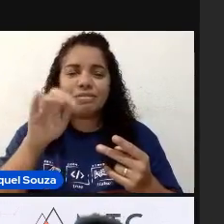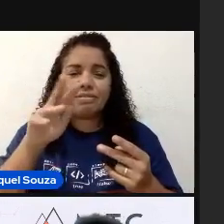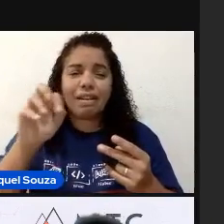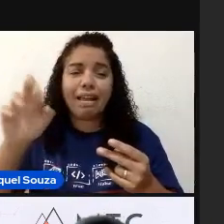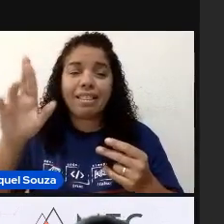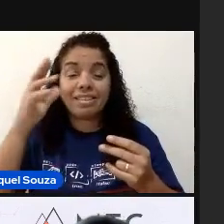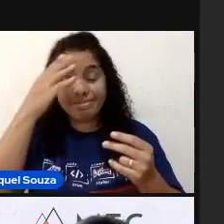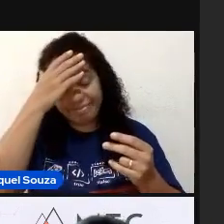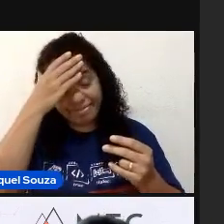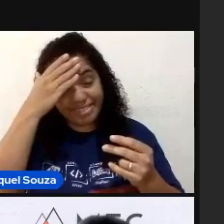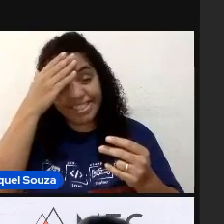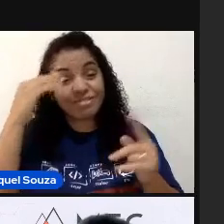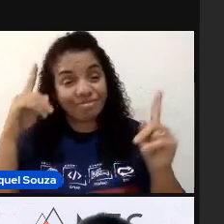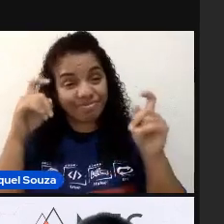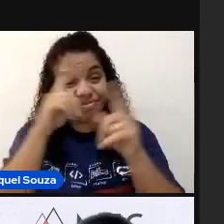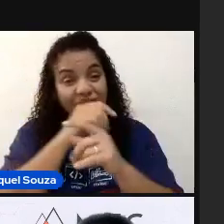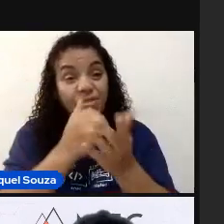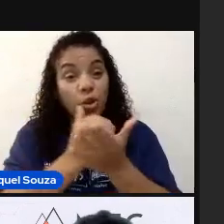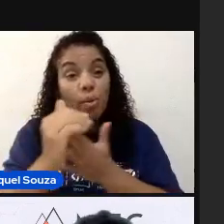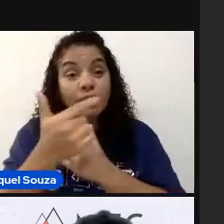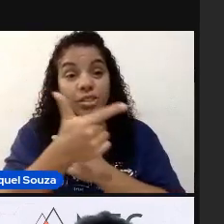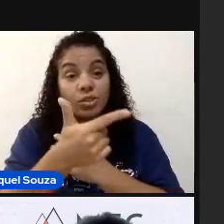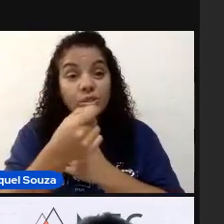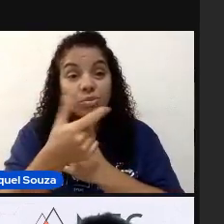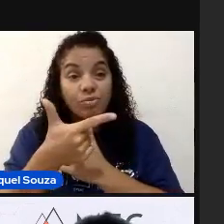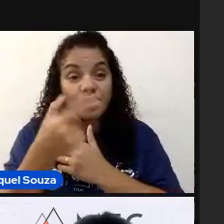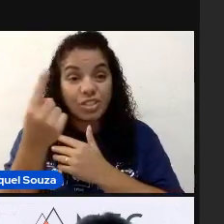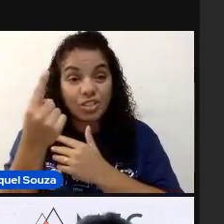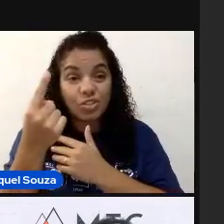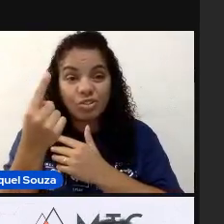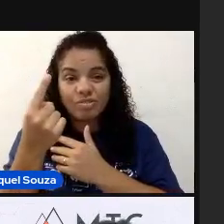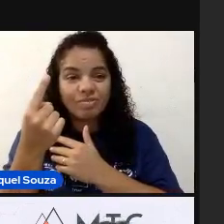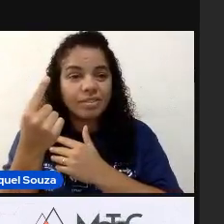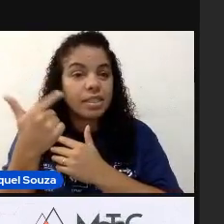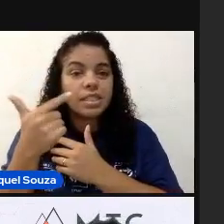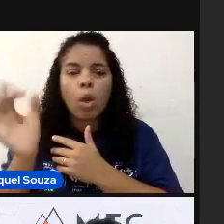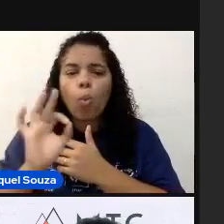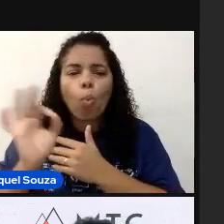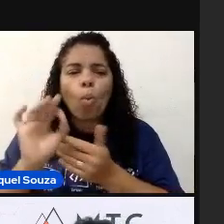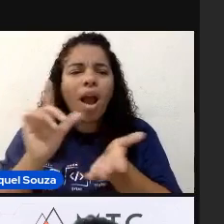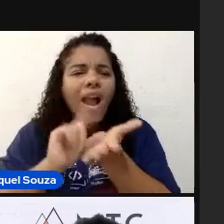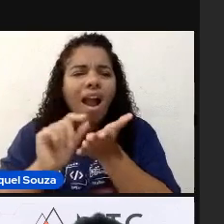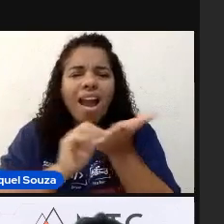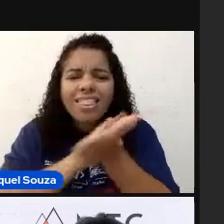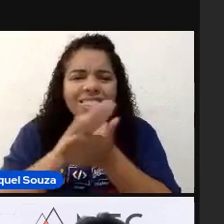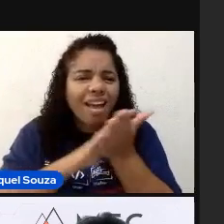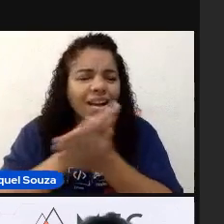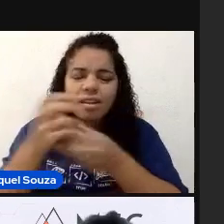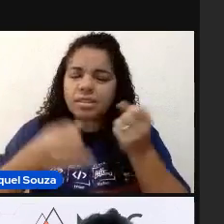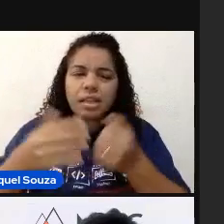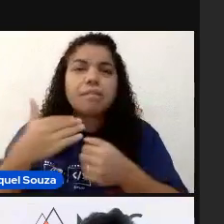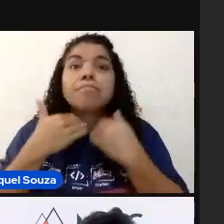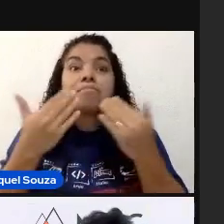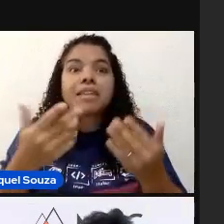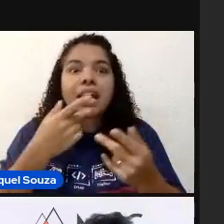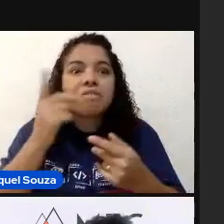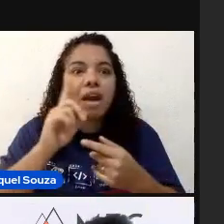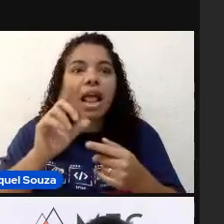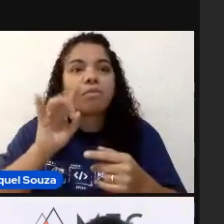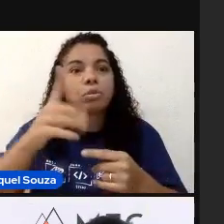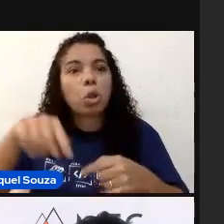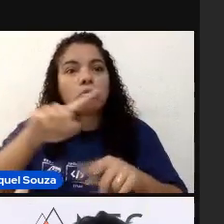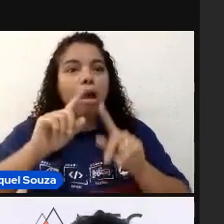quando eu comecei em 2021. Praticamente não tinha artigo nenhum sobre isso. Ninguém falava sobre isso. Só reclamava.